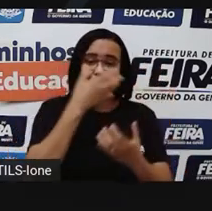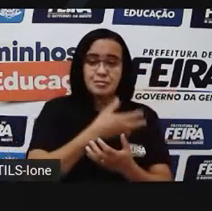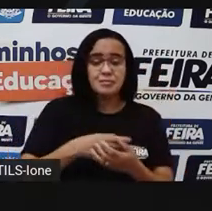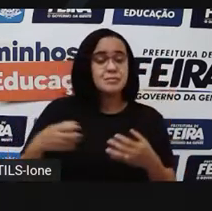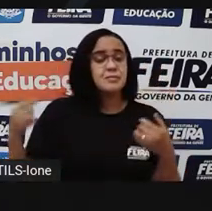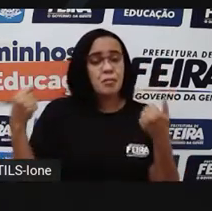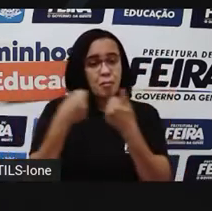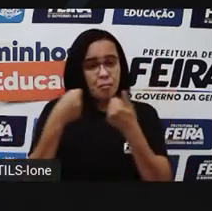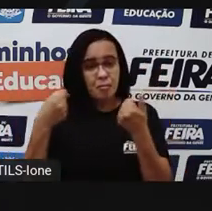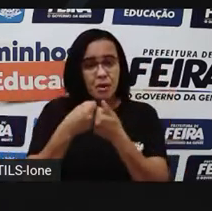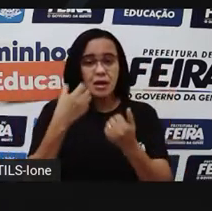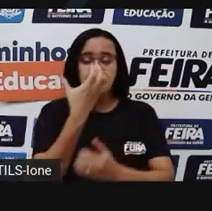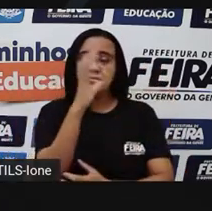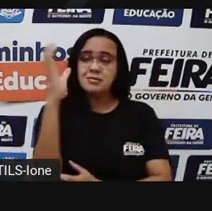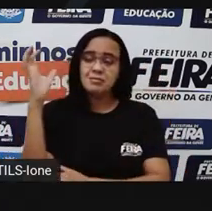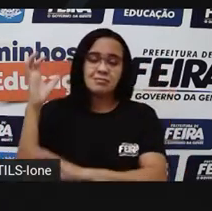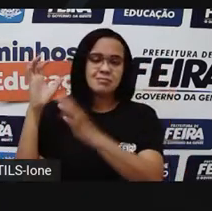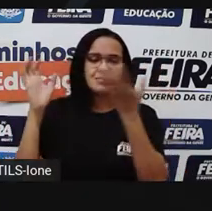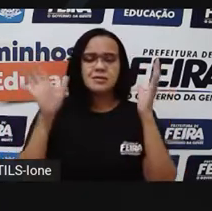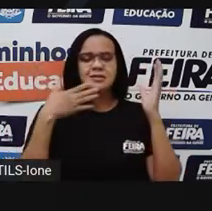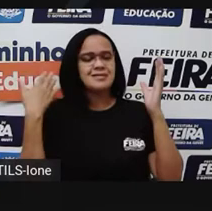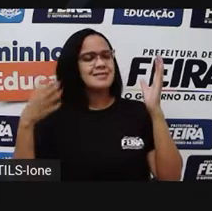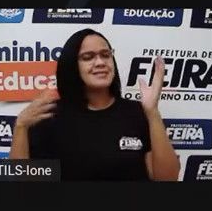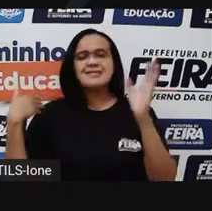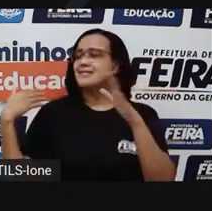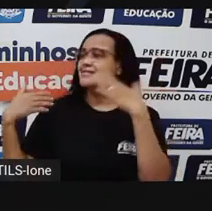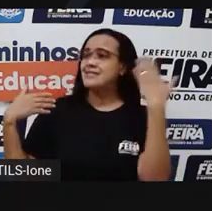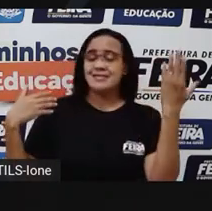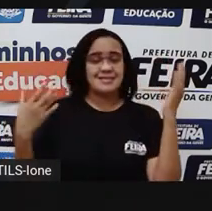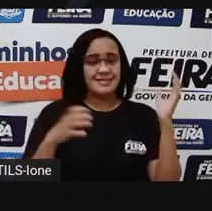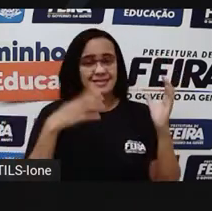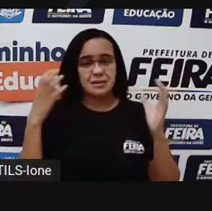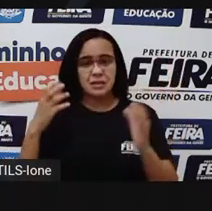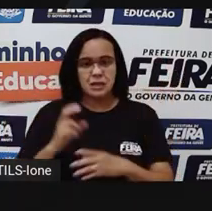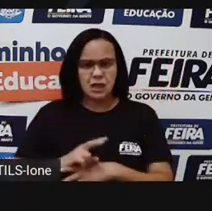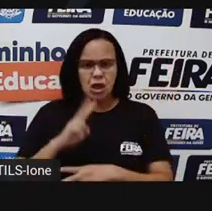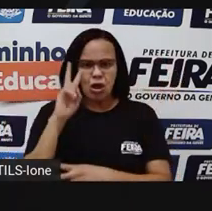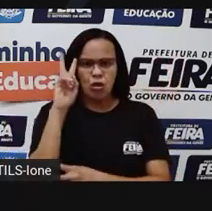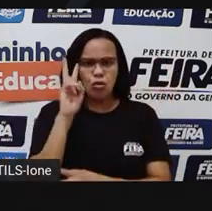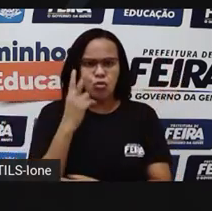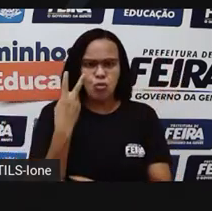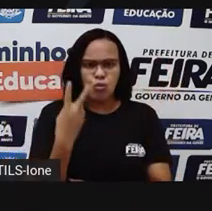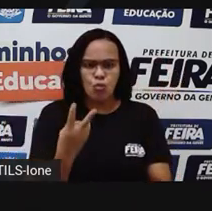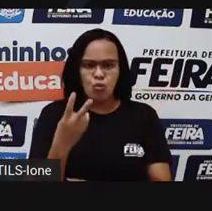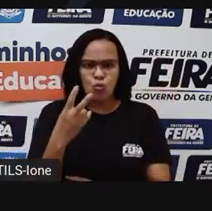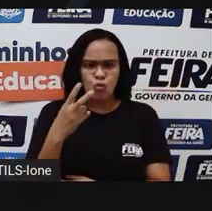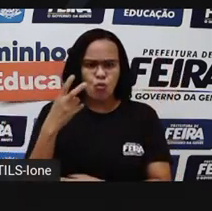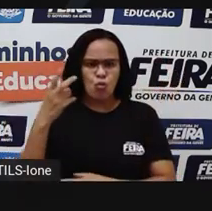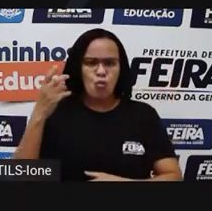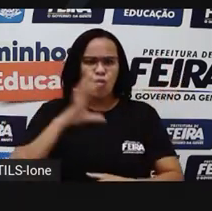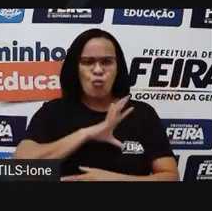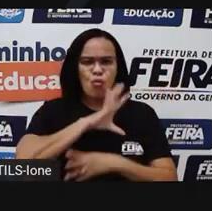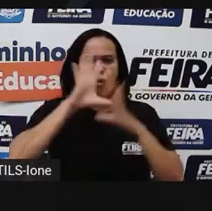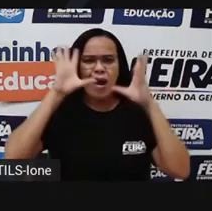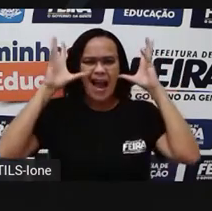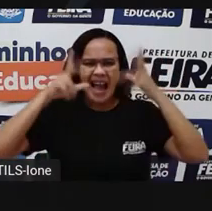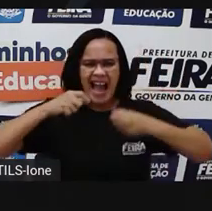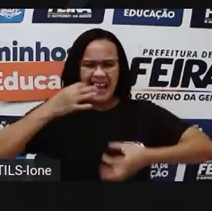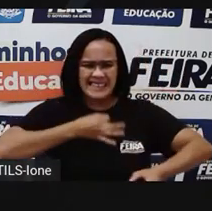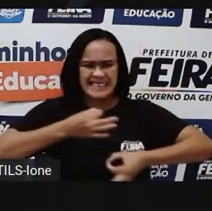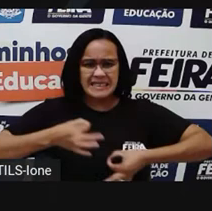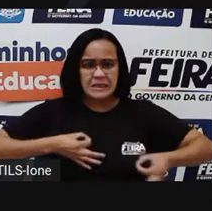sacudindo seus lindos cabelos, quando duas onças famintas apareceram e partiram para o ataque.